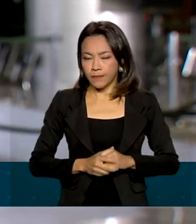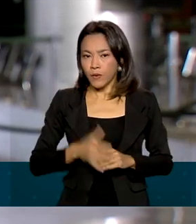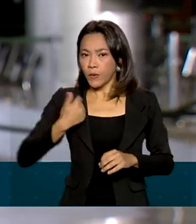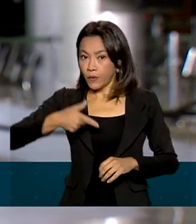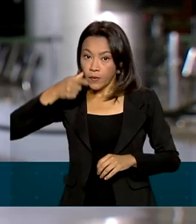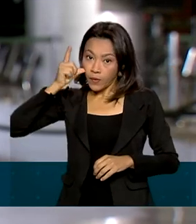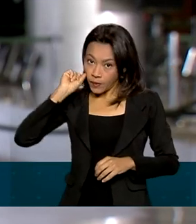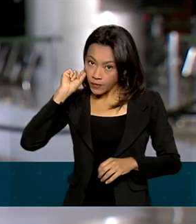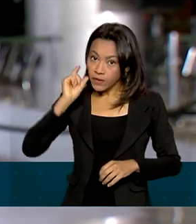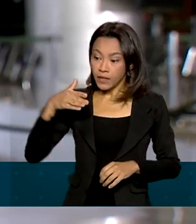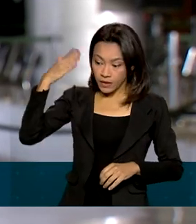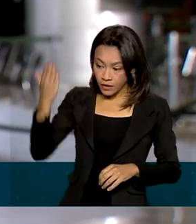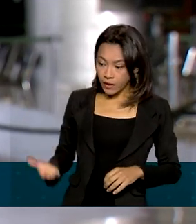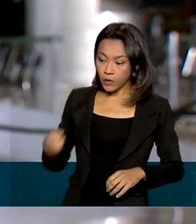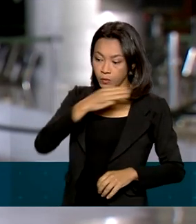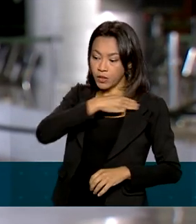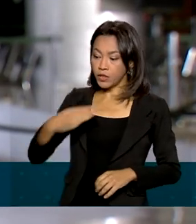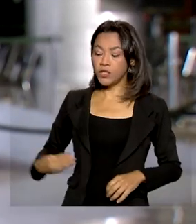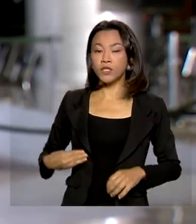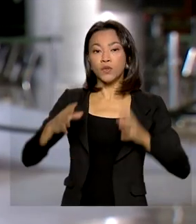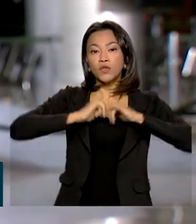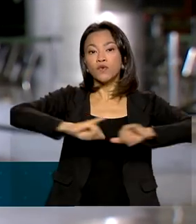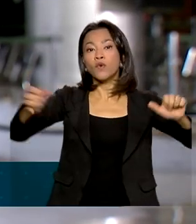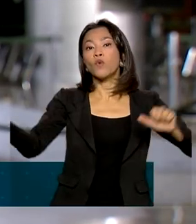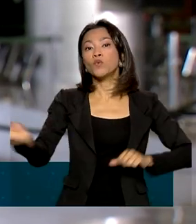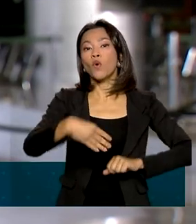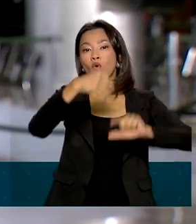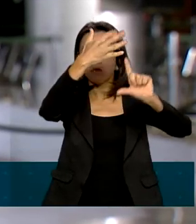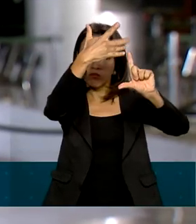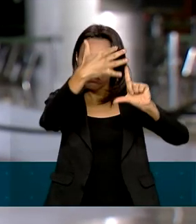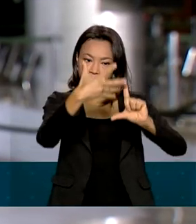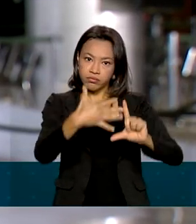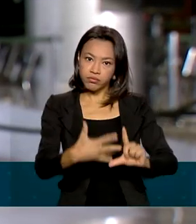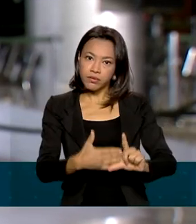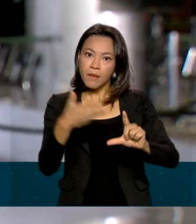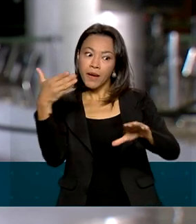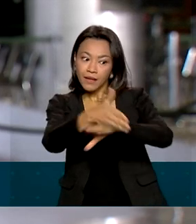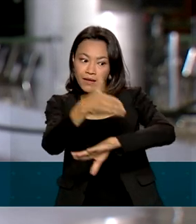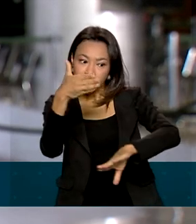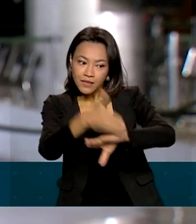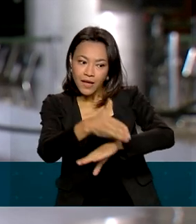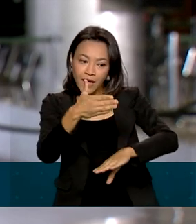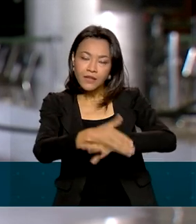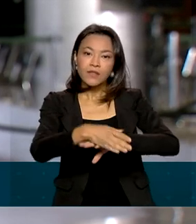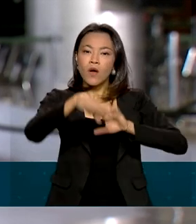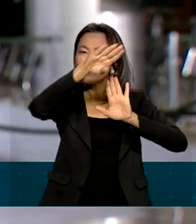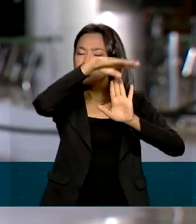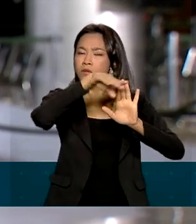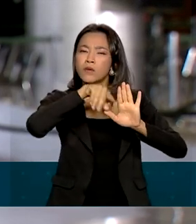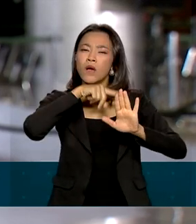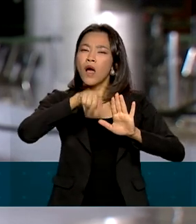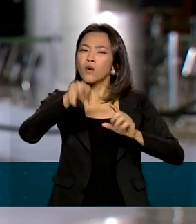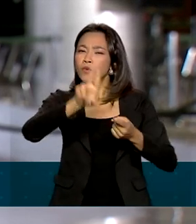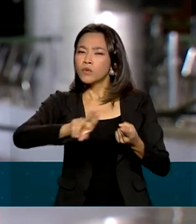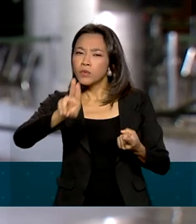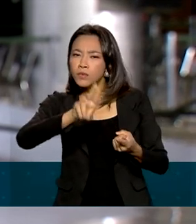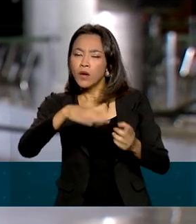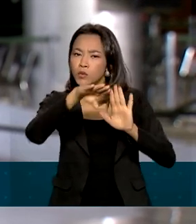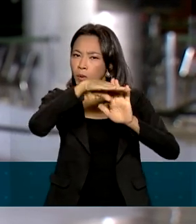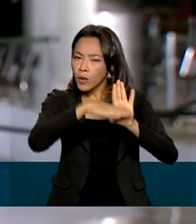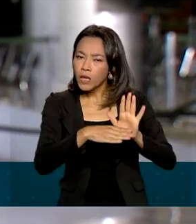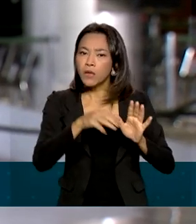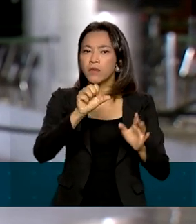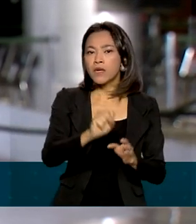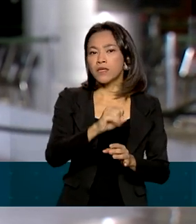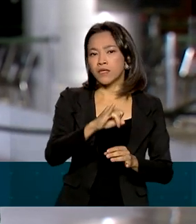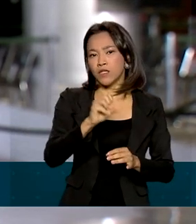Ministério da Educação lançou um novo portal, que é exclusivo para o acesso aos programas de acesso às universidades, SISU, o ProUni